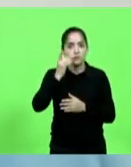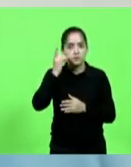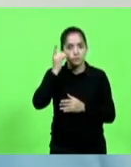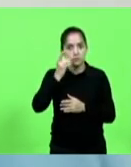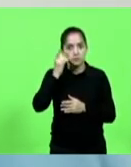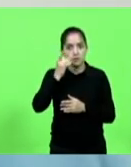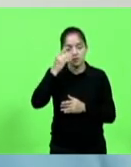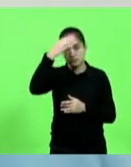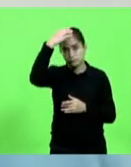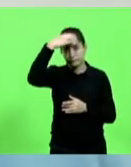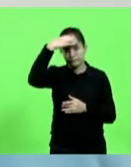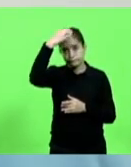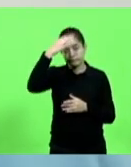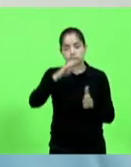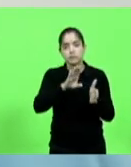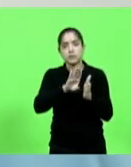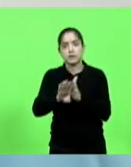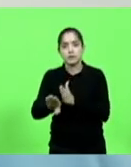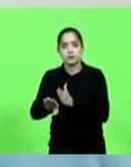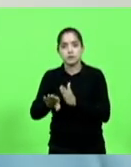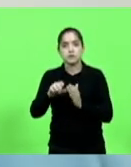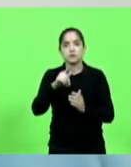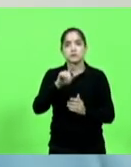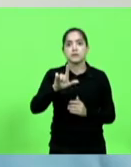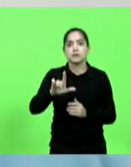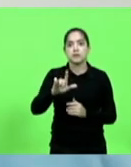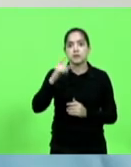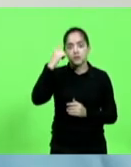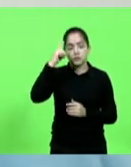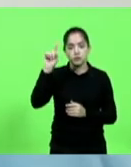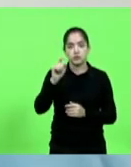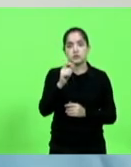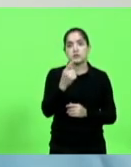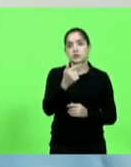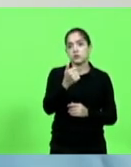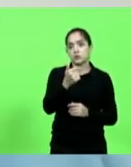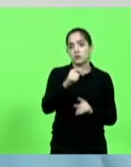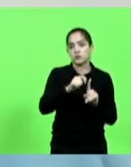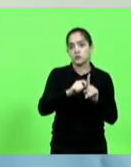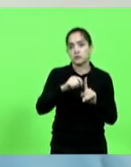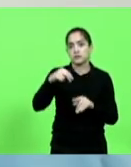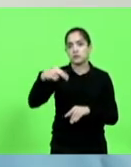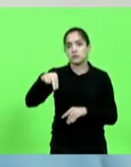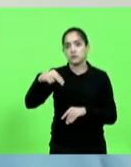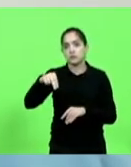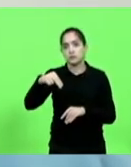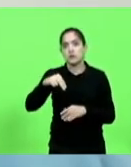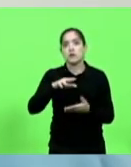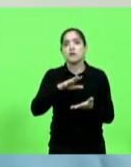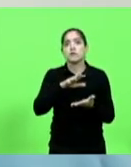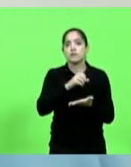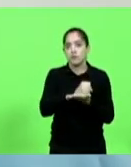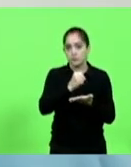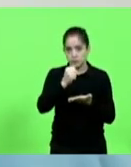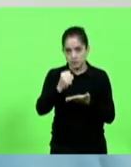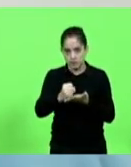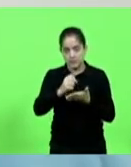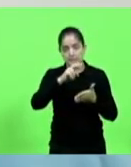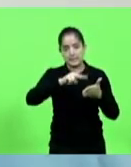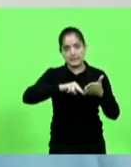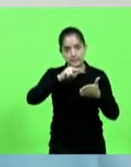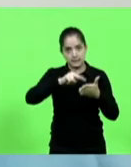rejeição do PL, em 12 de novembro. Foi protocolado e lido o recurso no plenário em